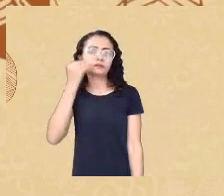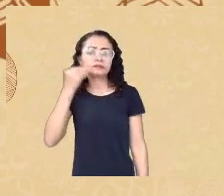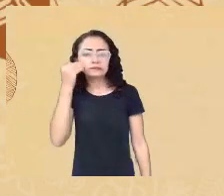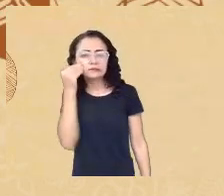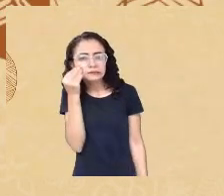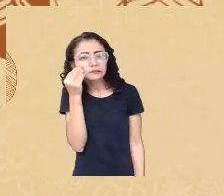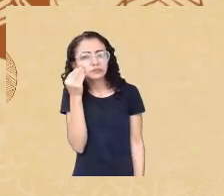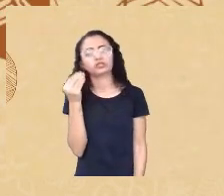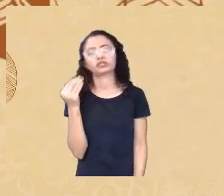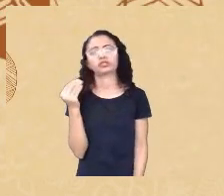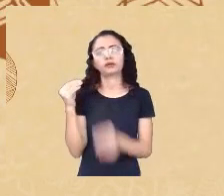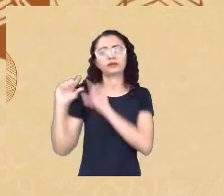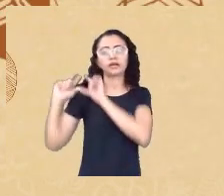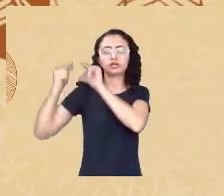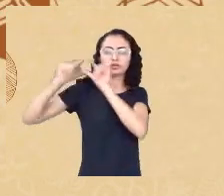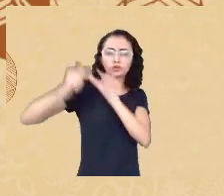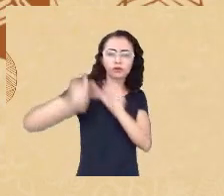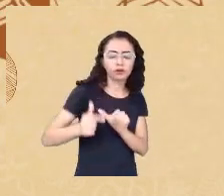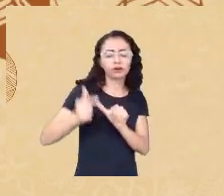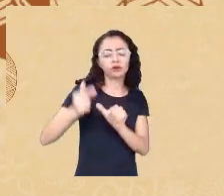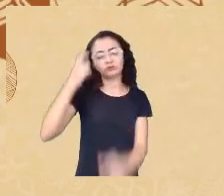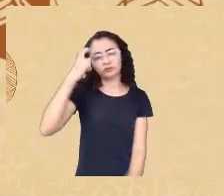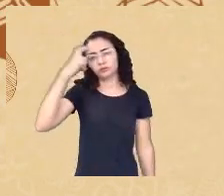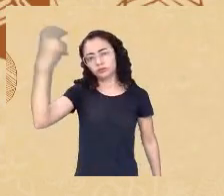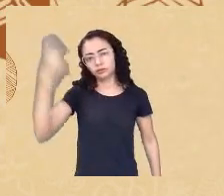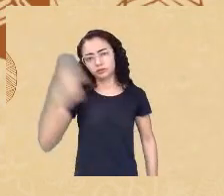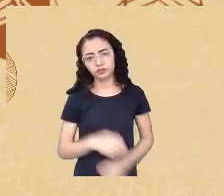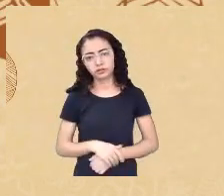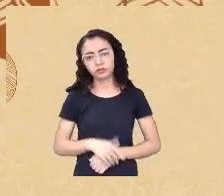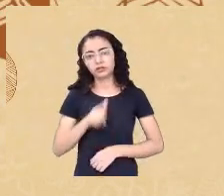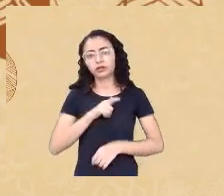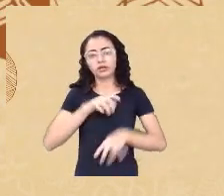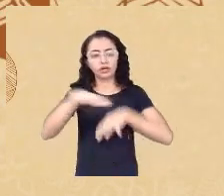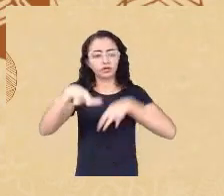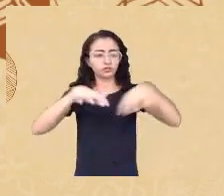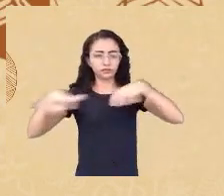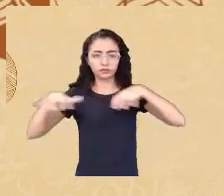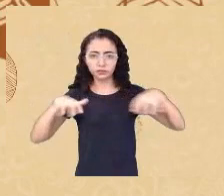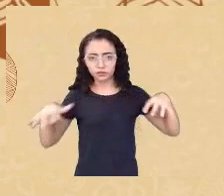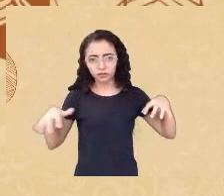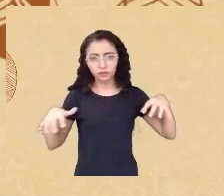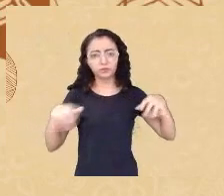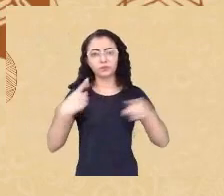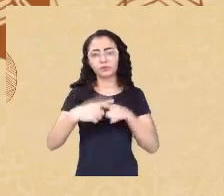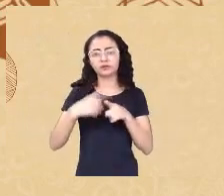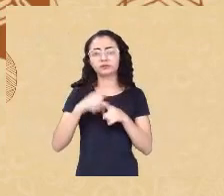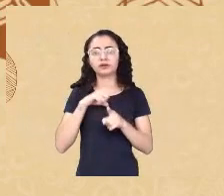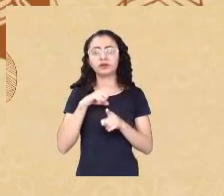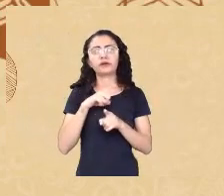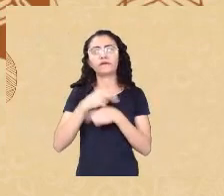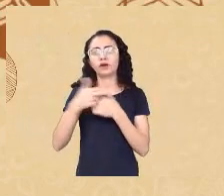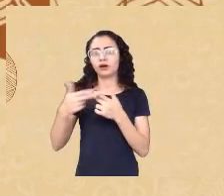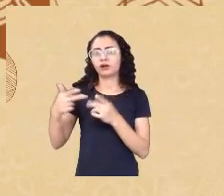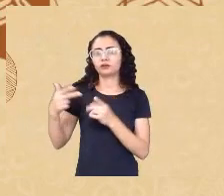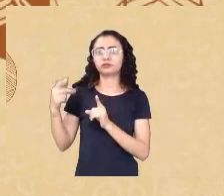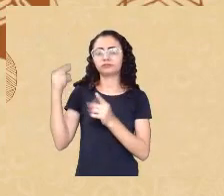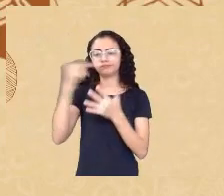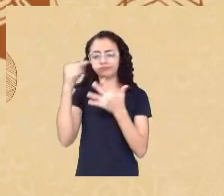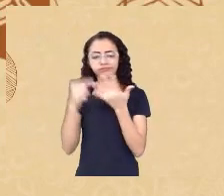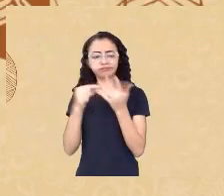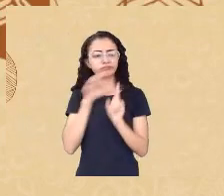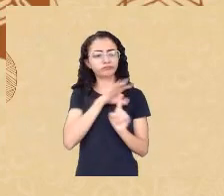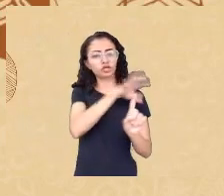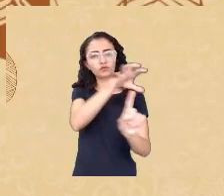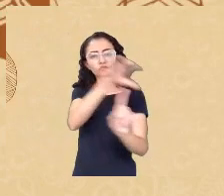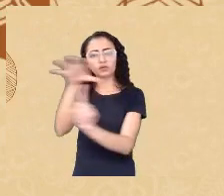elas dividem em coeficientes diferentes porque a gente sabe que são diferentes fatores que determinam essa capacidade intelectual então a